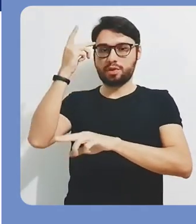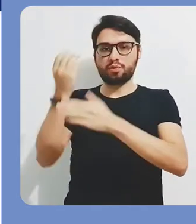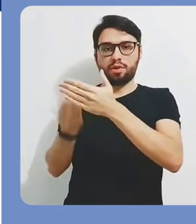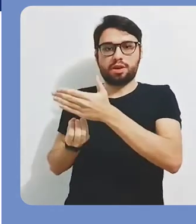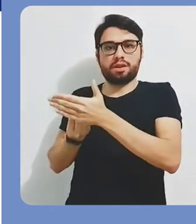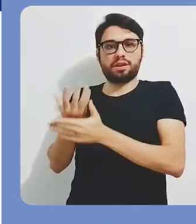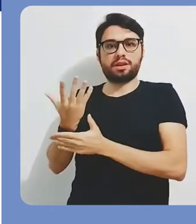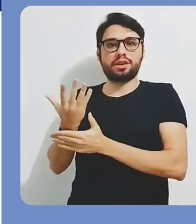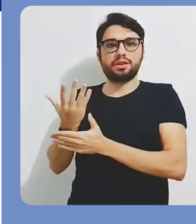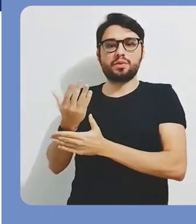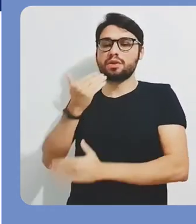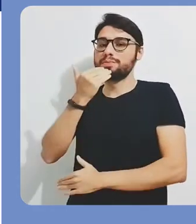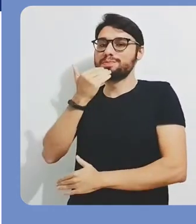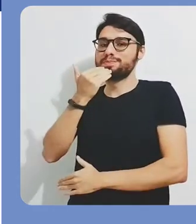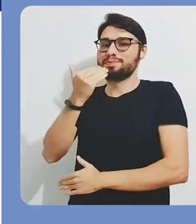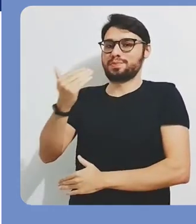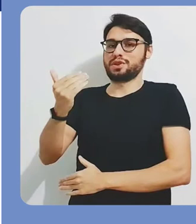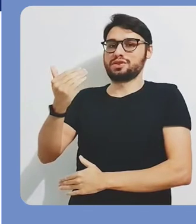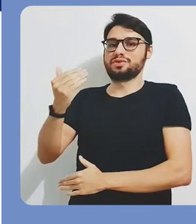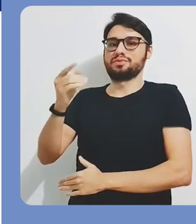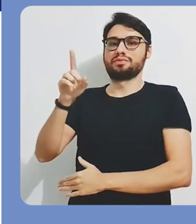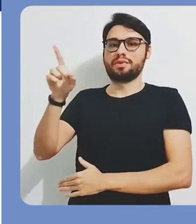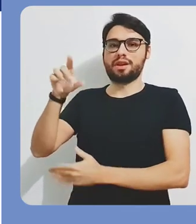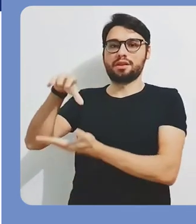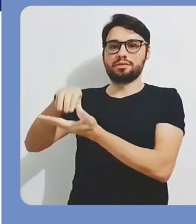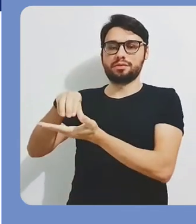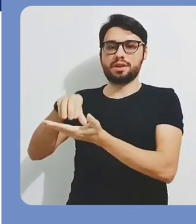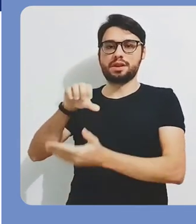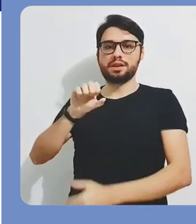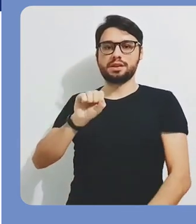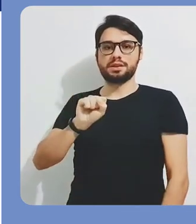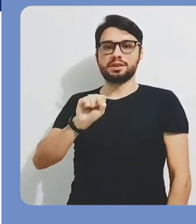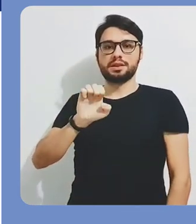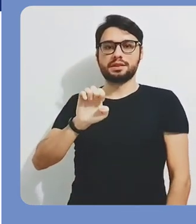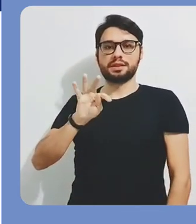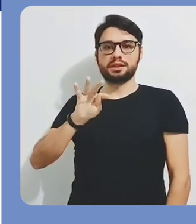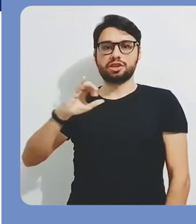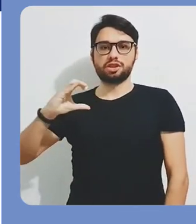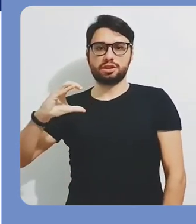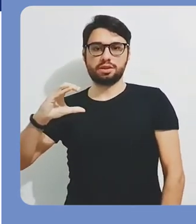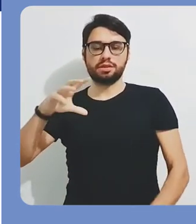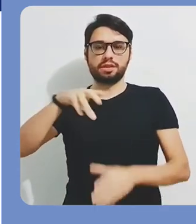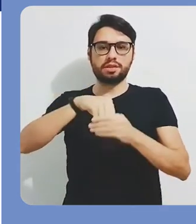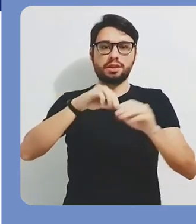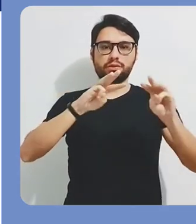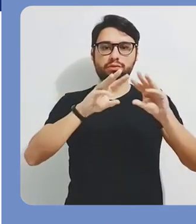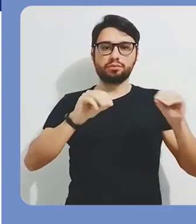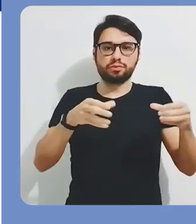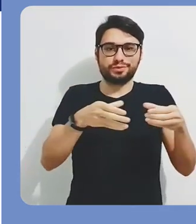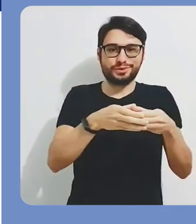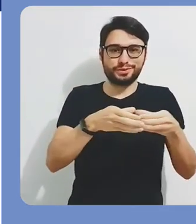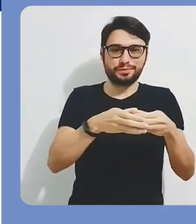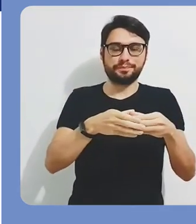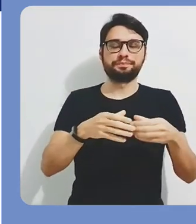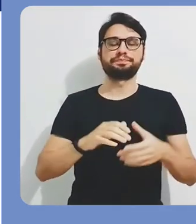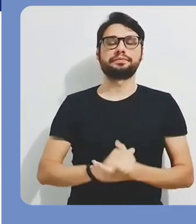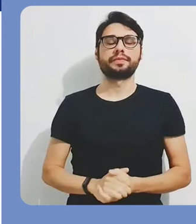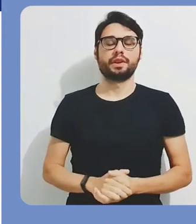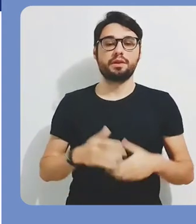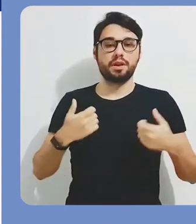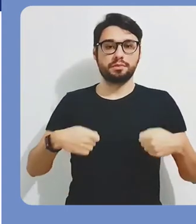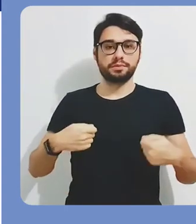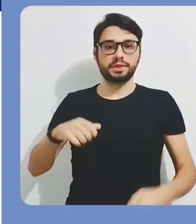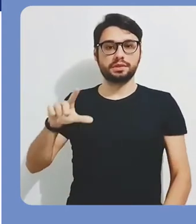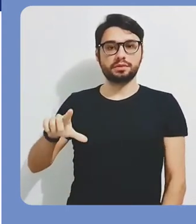sempre vai aparecer aqui o nome UFSC com um usuário, que é o criador do ambiente. cliente é quem solicitou o espaço no Moodle